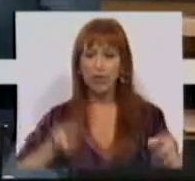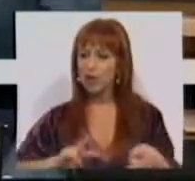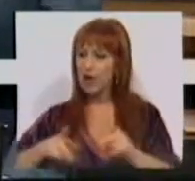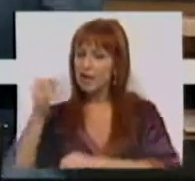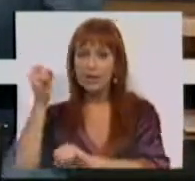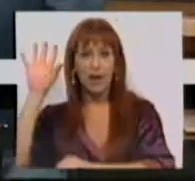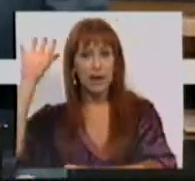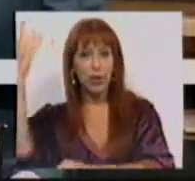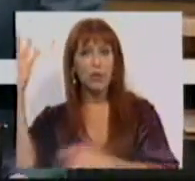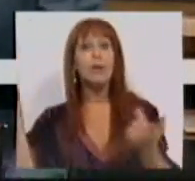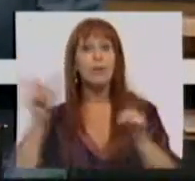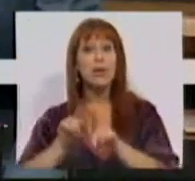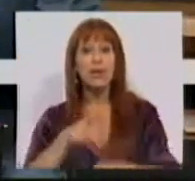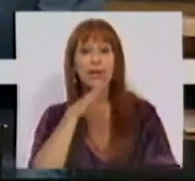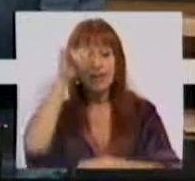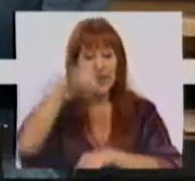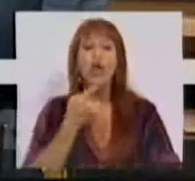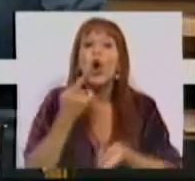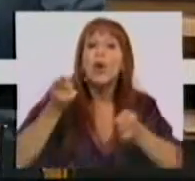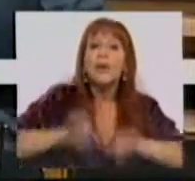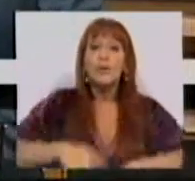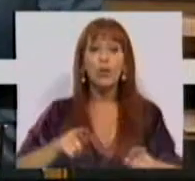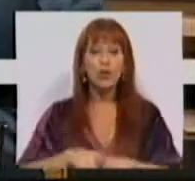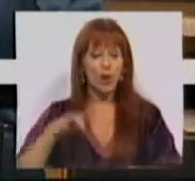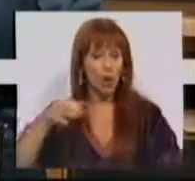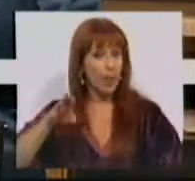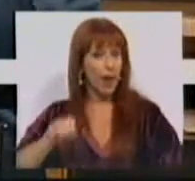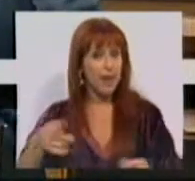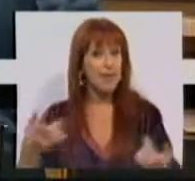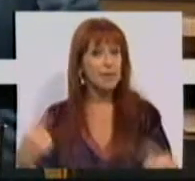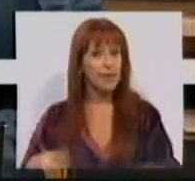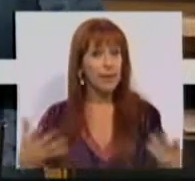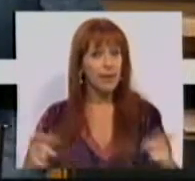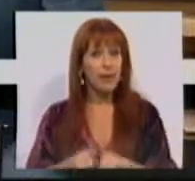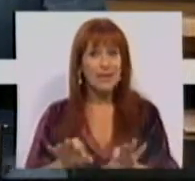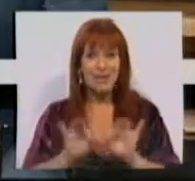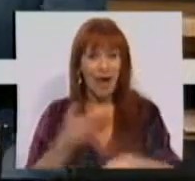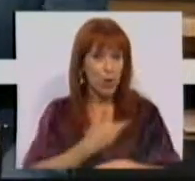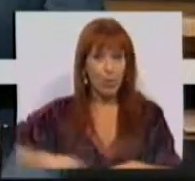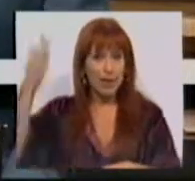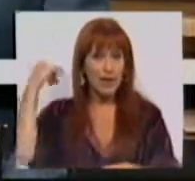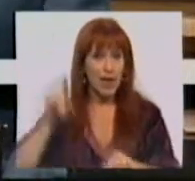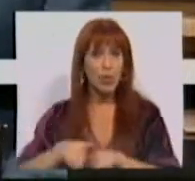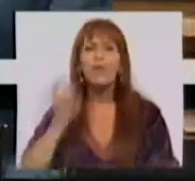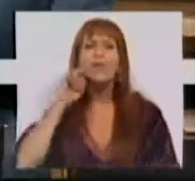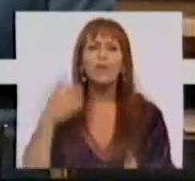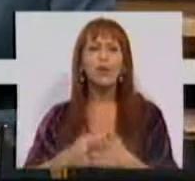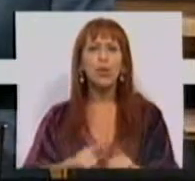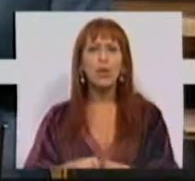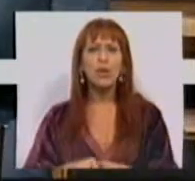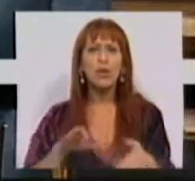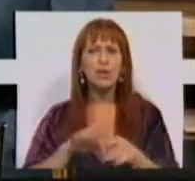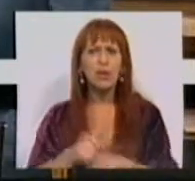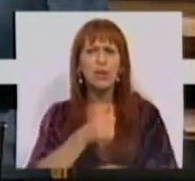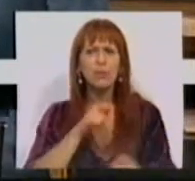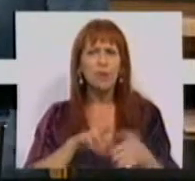Climáticas e para afirmar aqui mais uma vez que o Partido Socialista tal como no passado defende todas